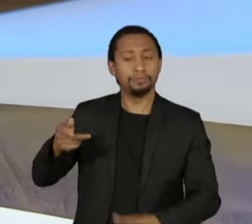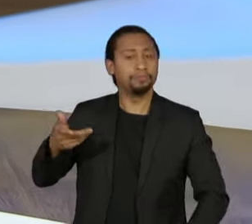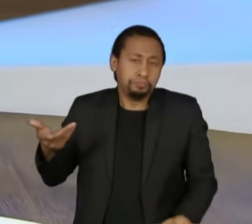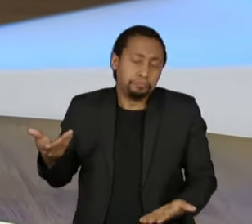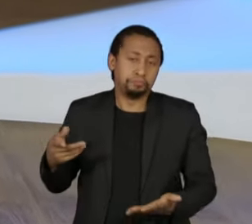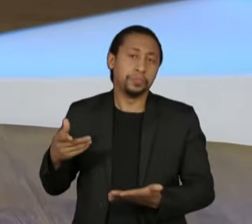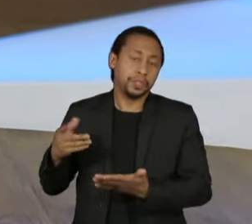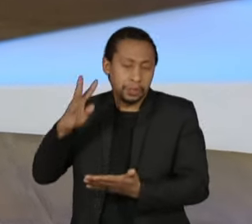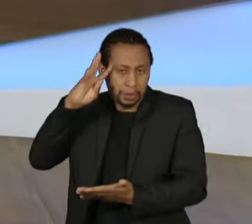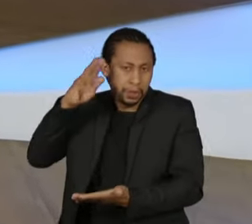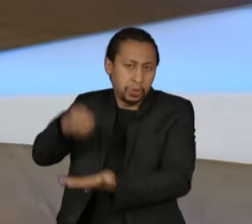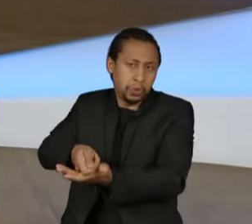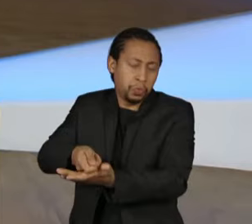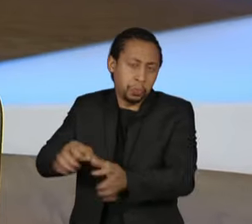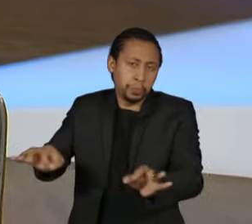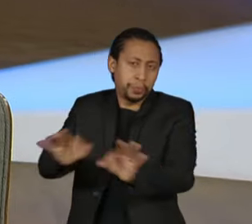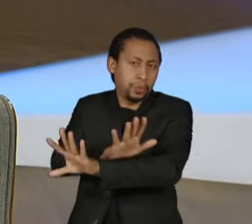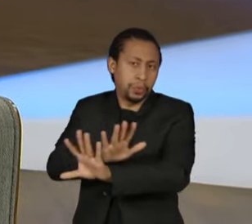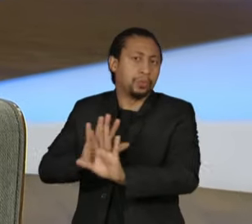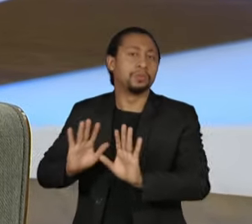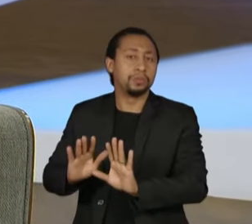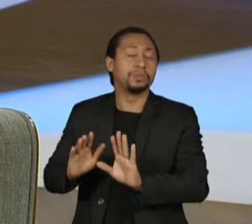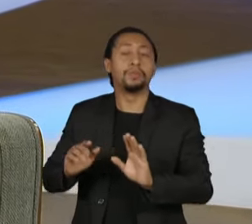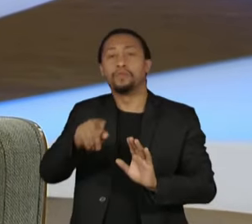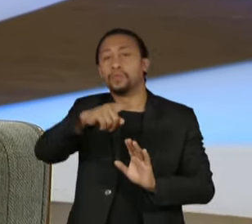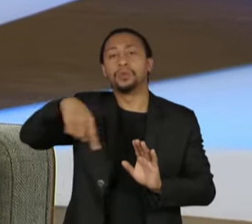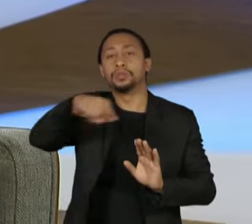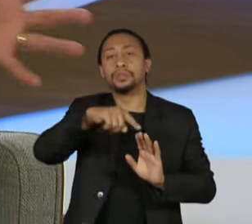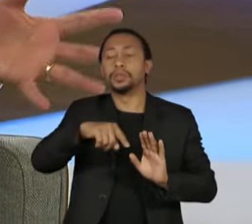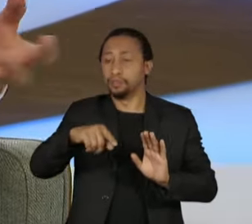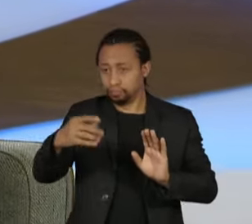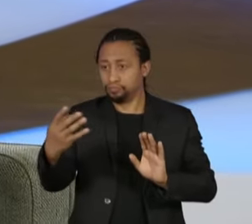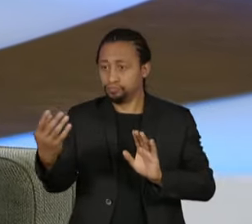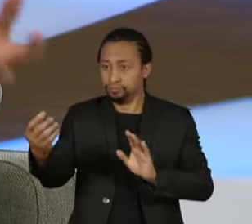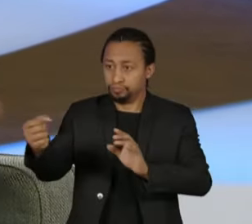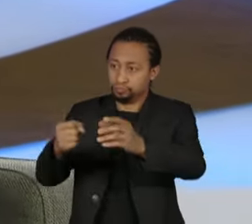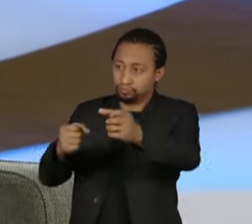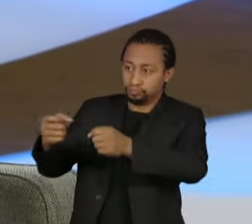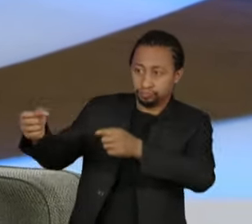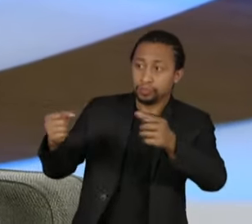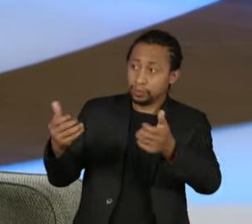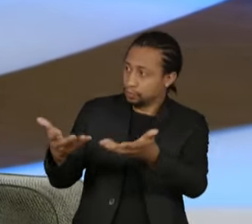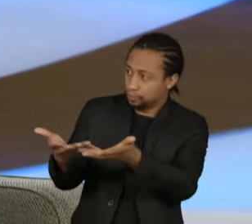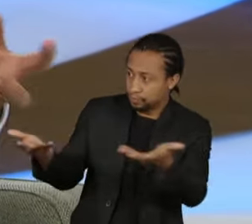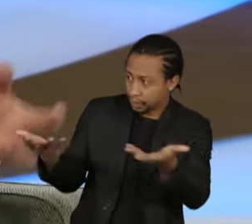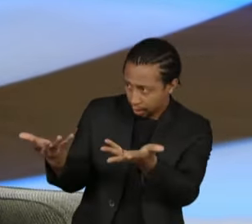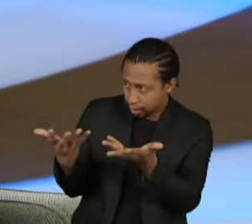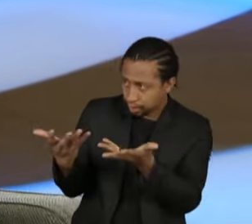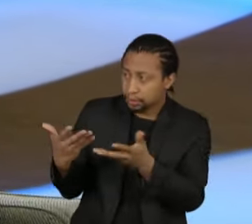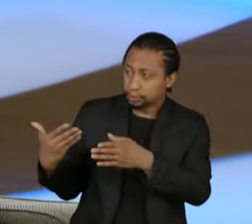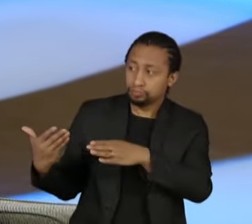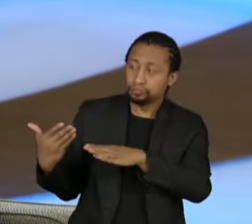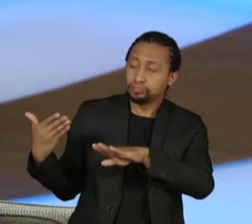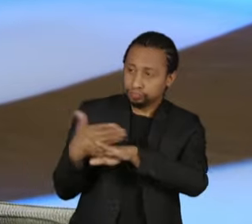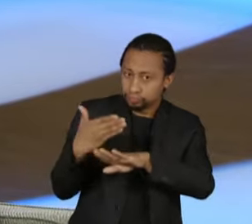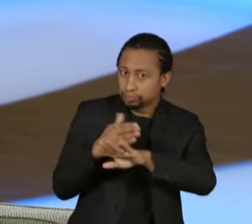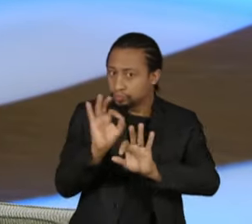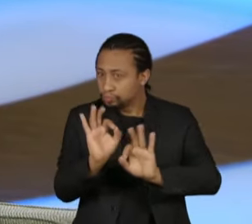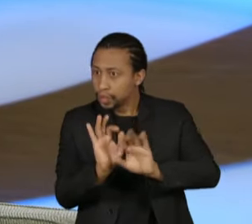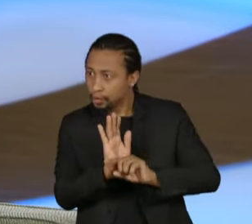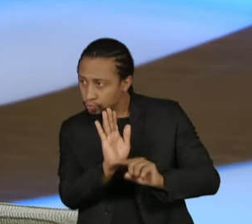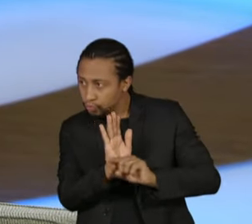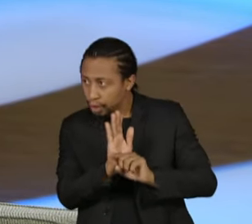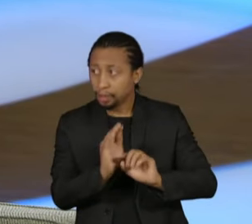tinha, qual a que a gente deveria seguir. Dialogando, na verdade, hoje eles estavam tratando lá